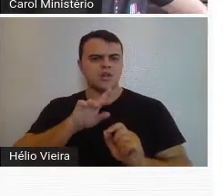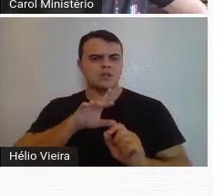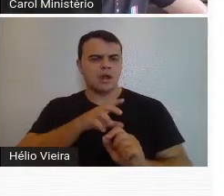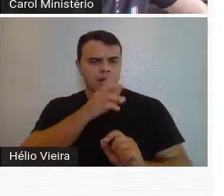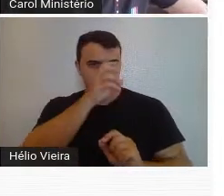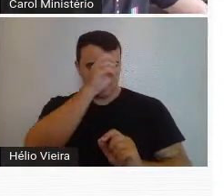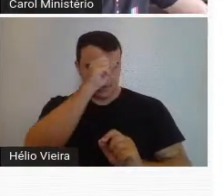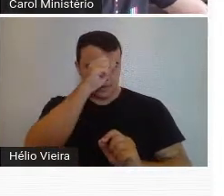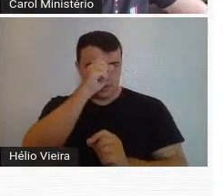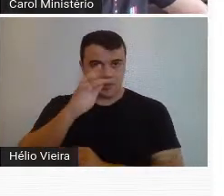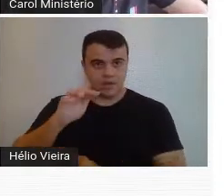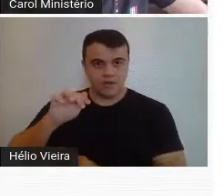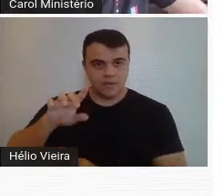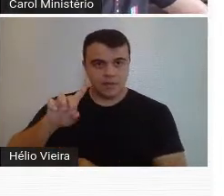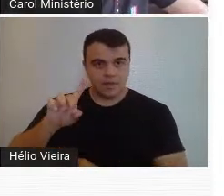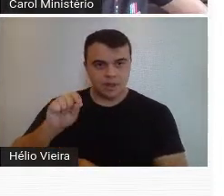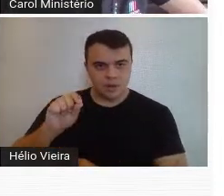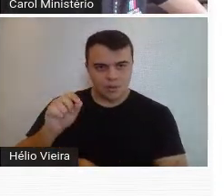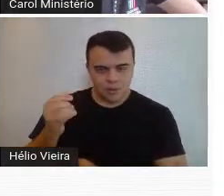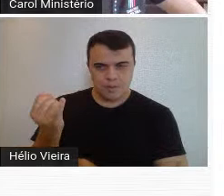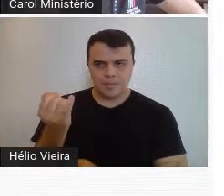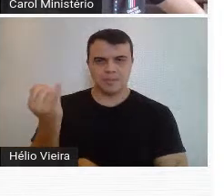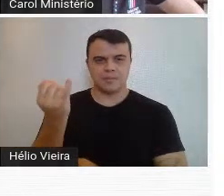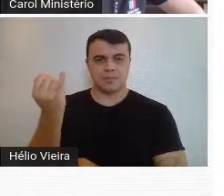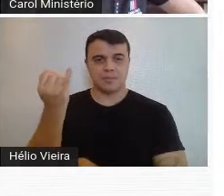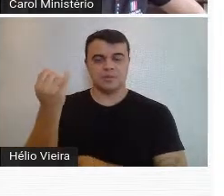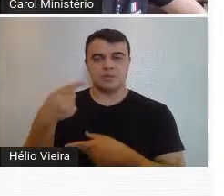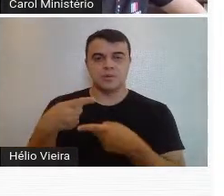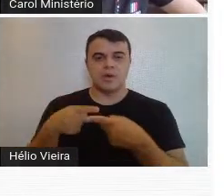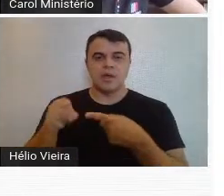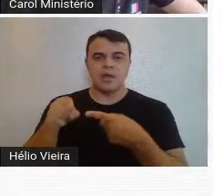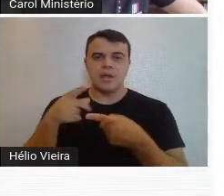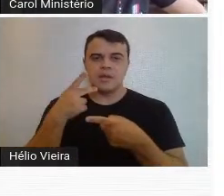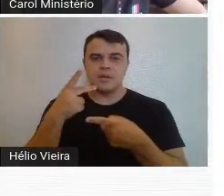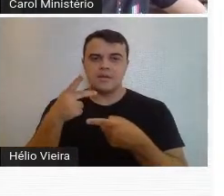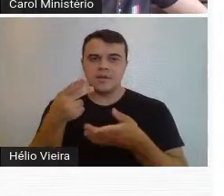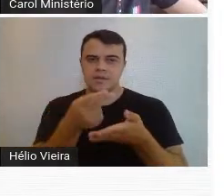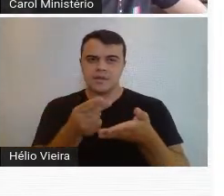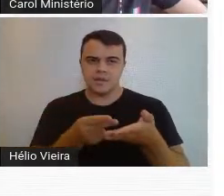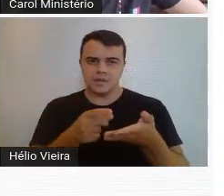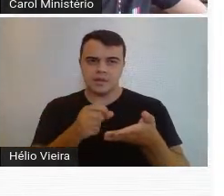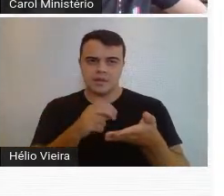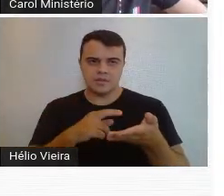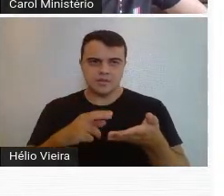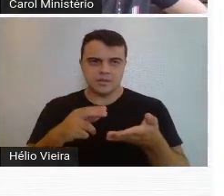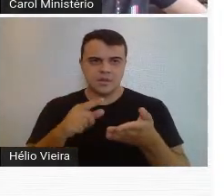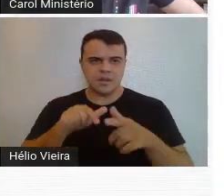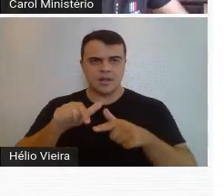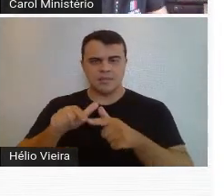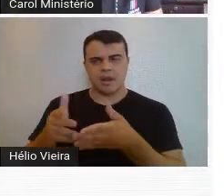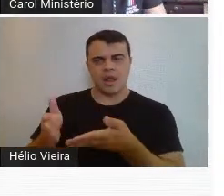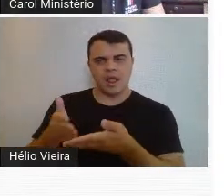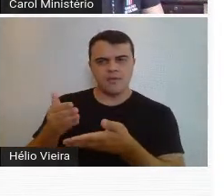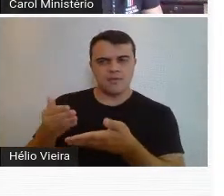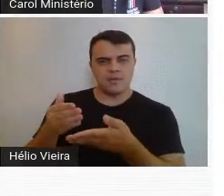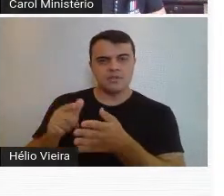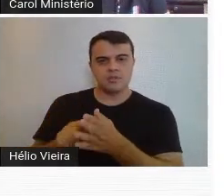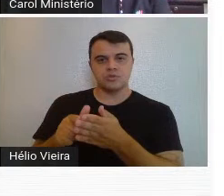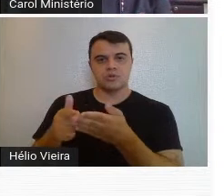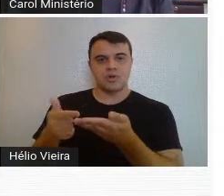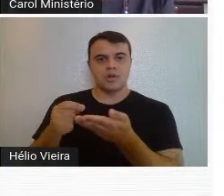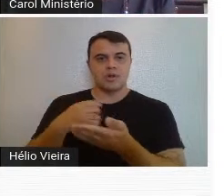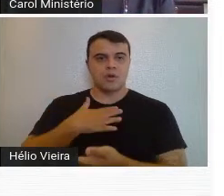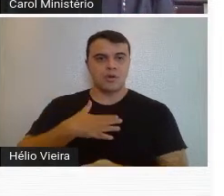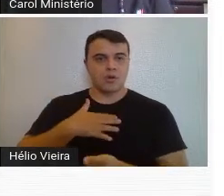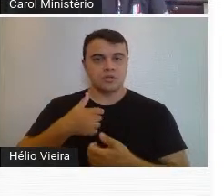O Fernando Pero Sete é muito importante, gente, porque ele, como ilustrador, caricaturista, ele trabalhava em revistas, em jornais e para quem